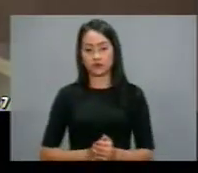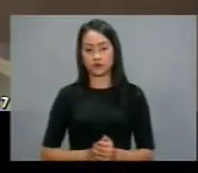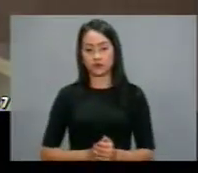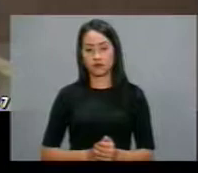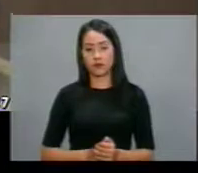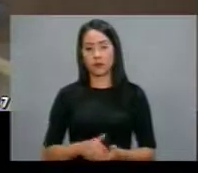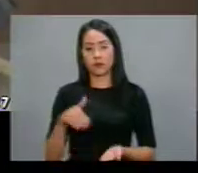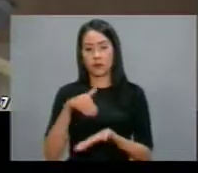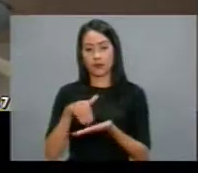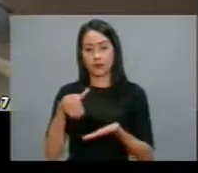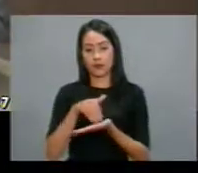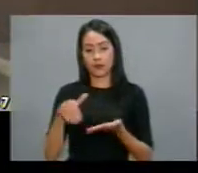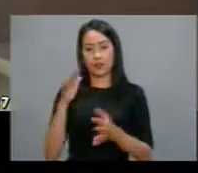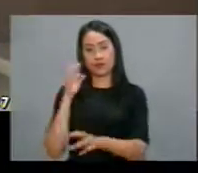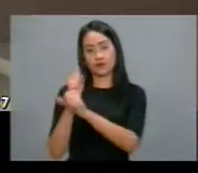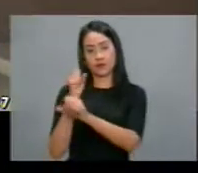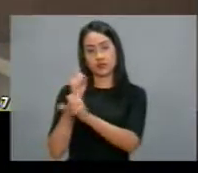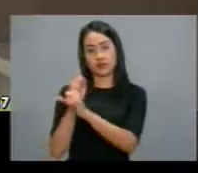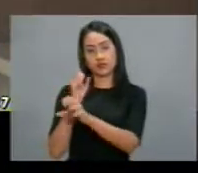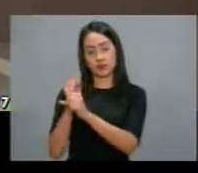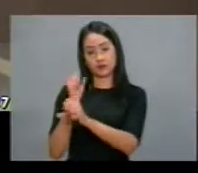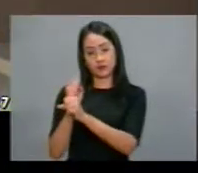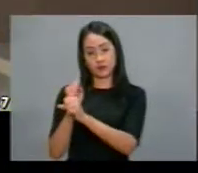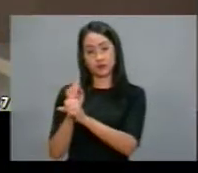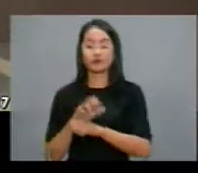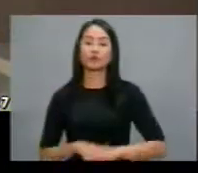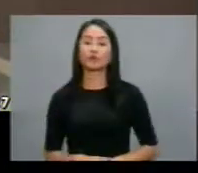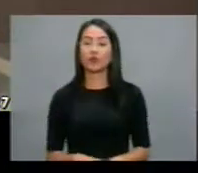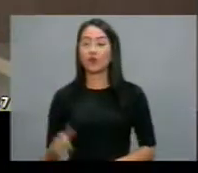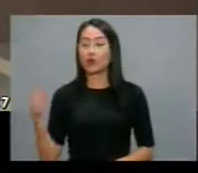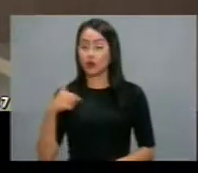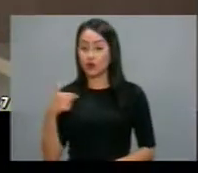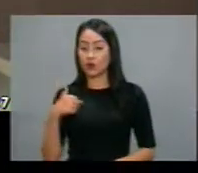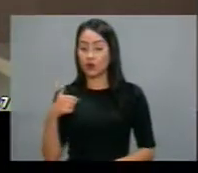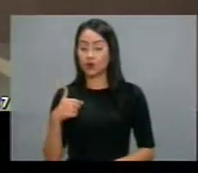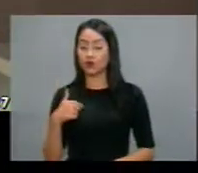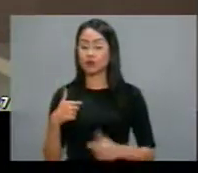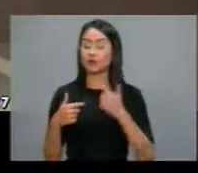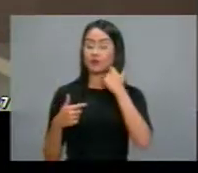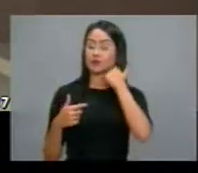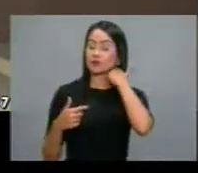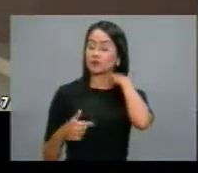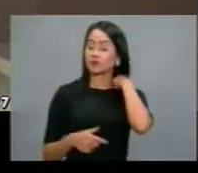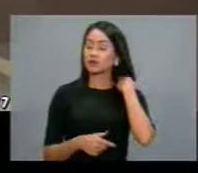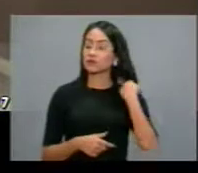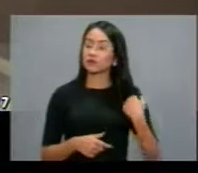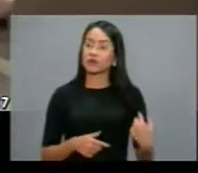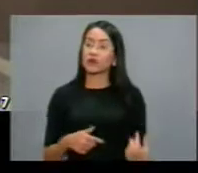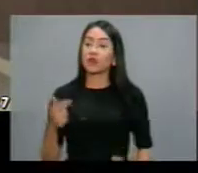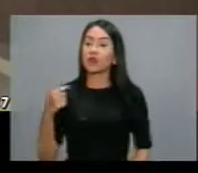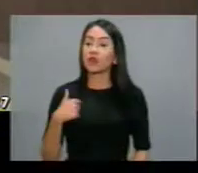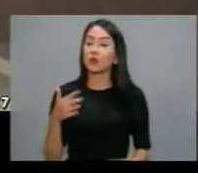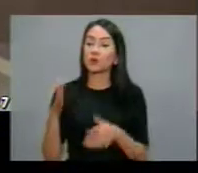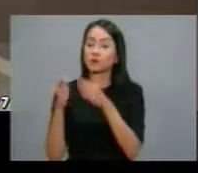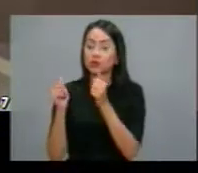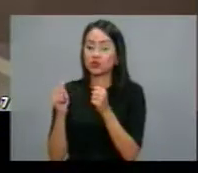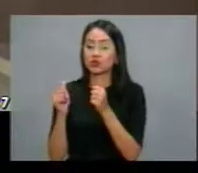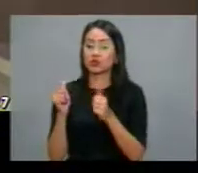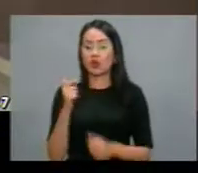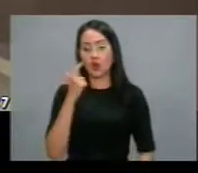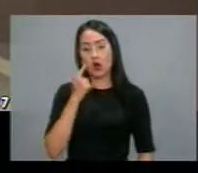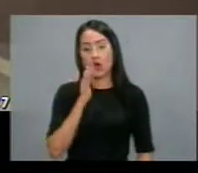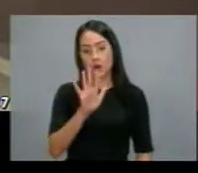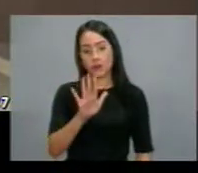a Secretaria da Fazenda. Eu estou pedindo, porque eu já quero me adiantar, deputados.